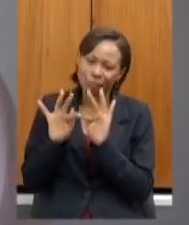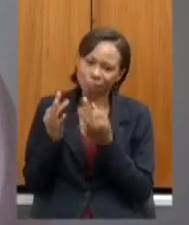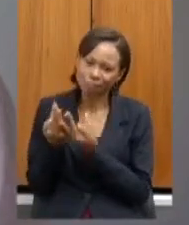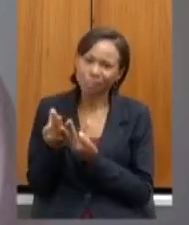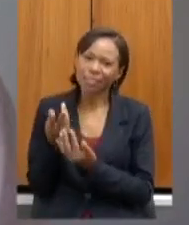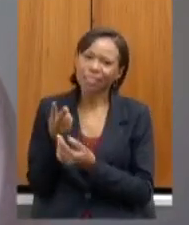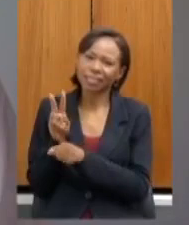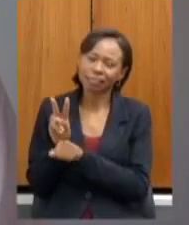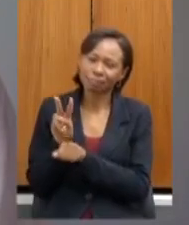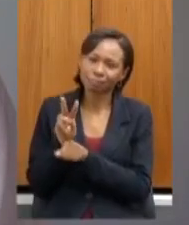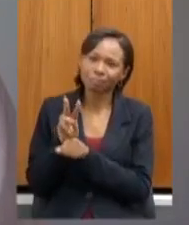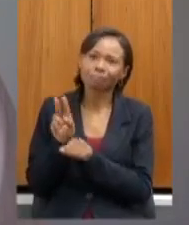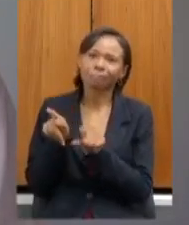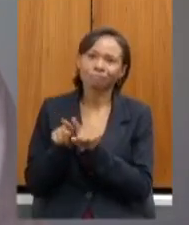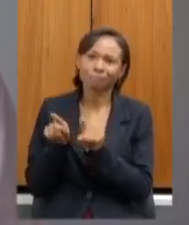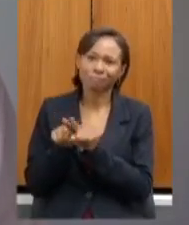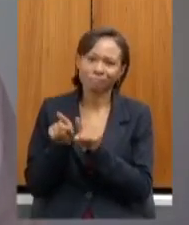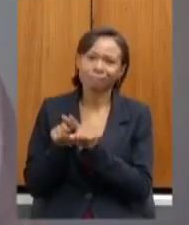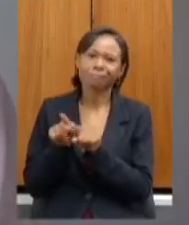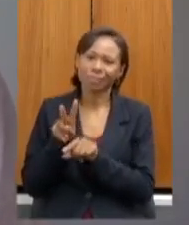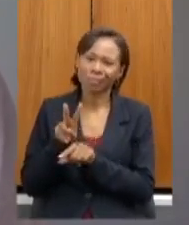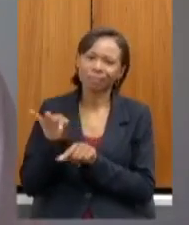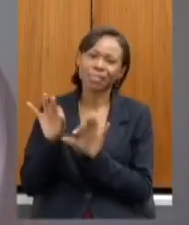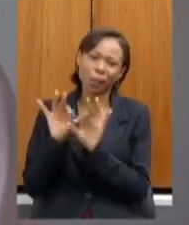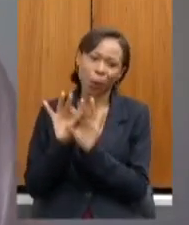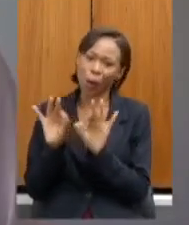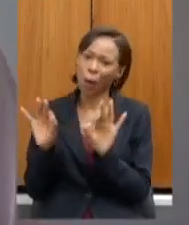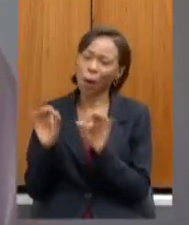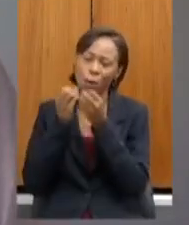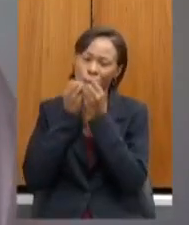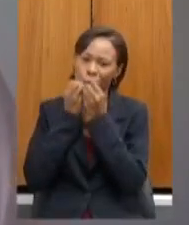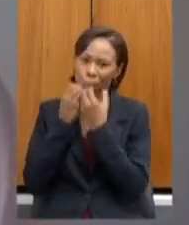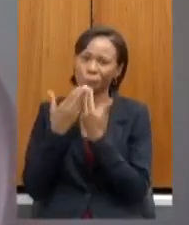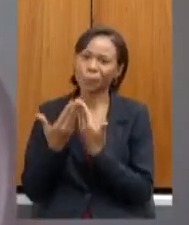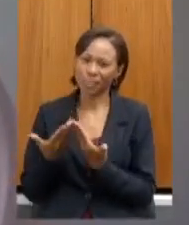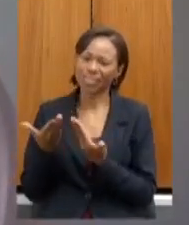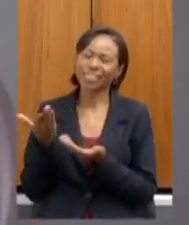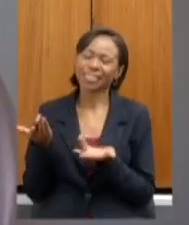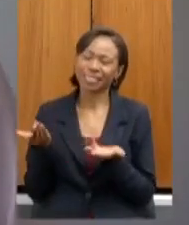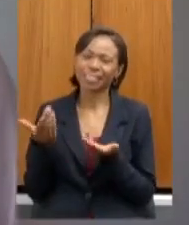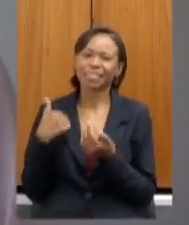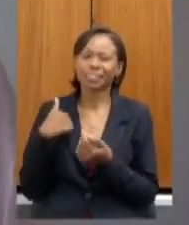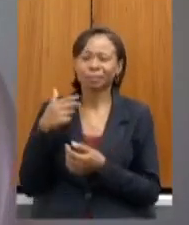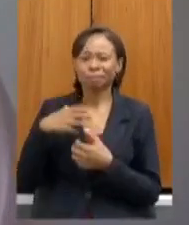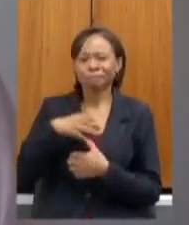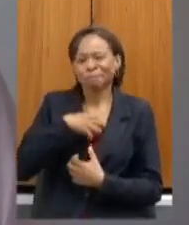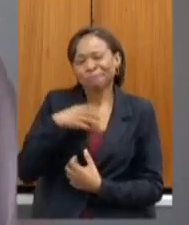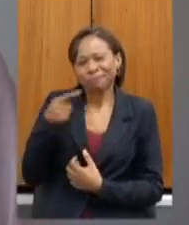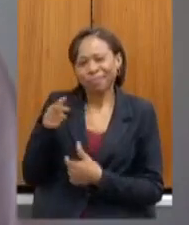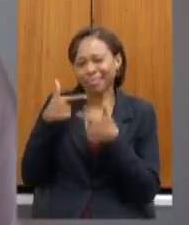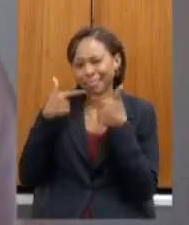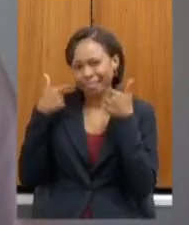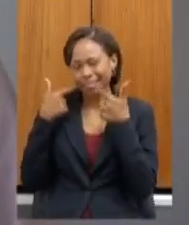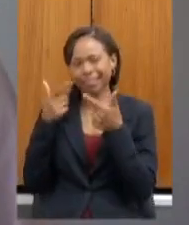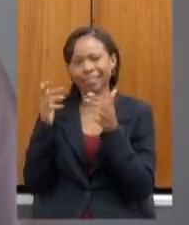também isso vai sendo uma ótima combinação então já vejo com alegria esse sorriso